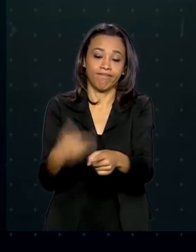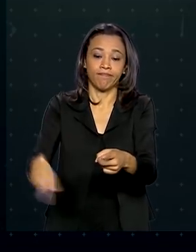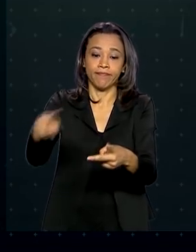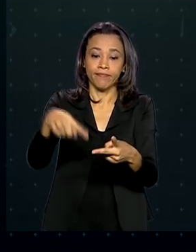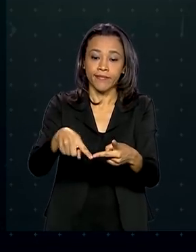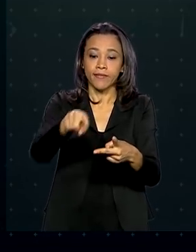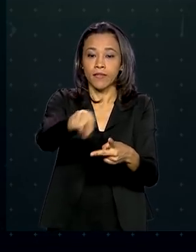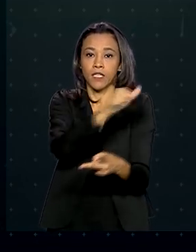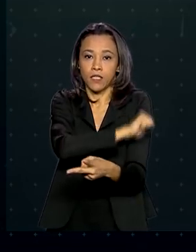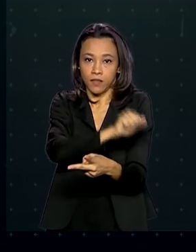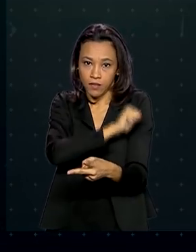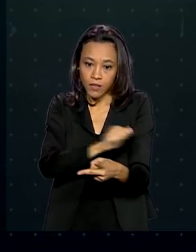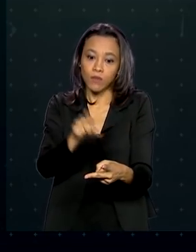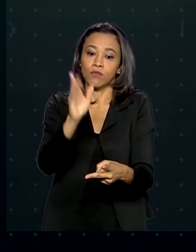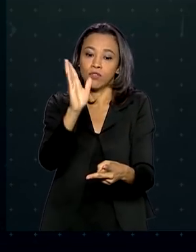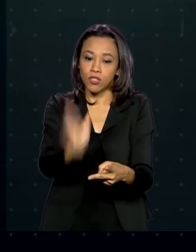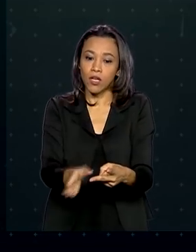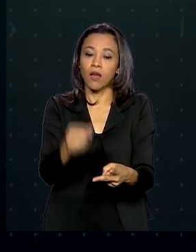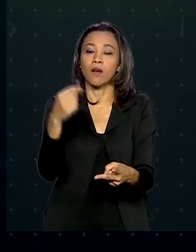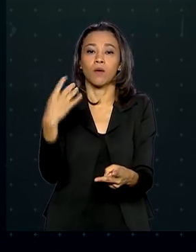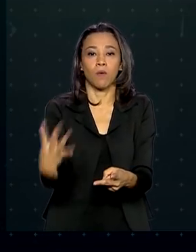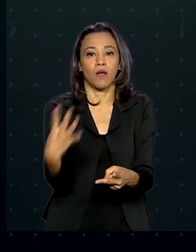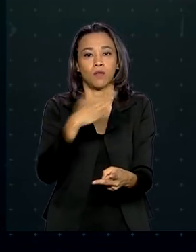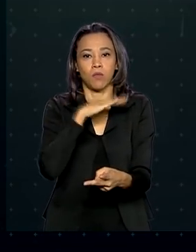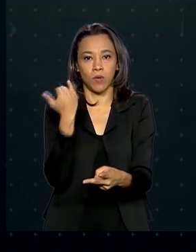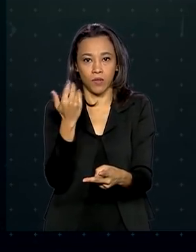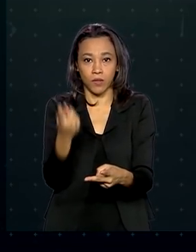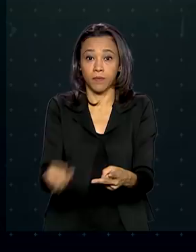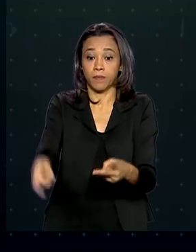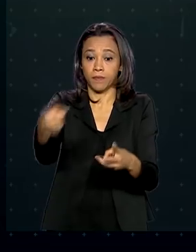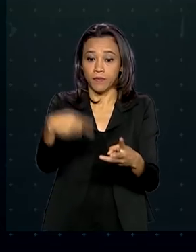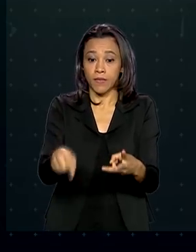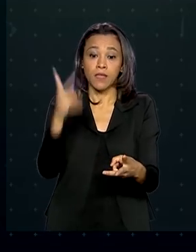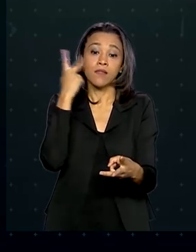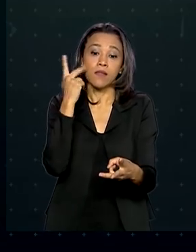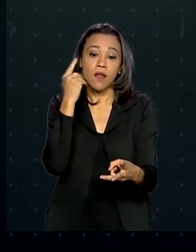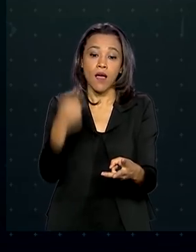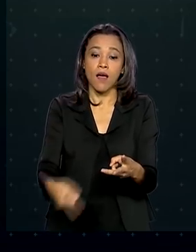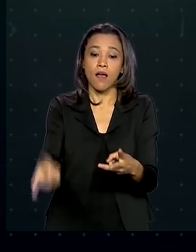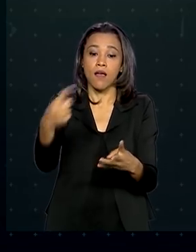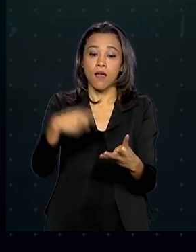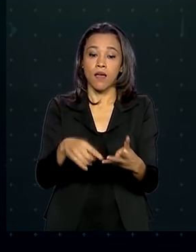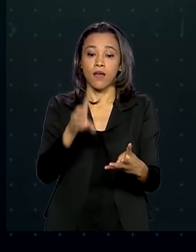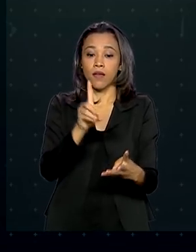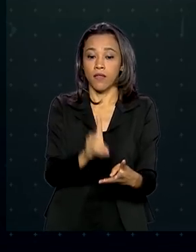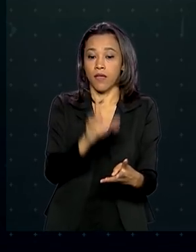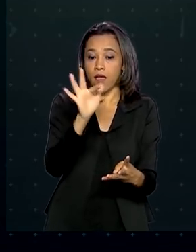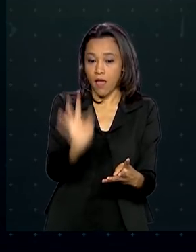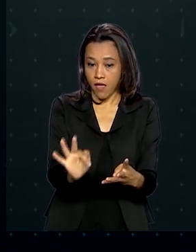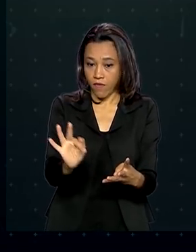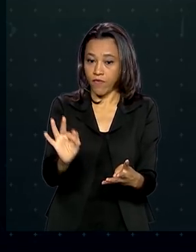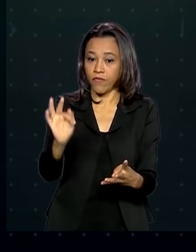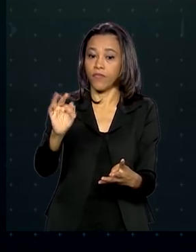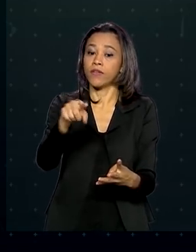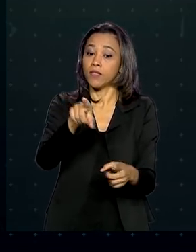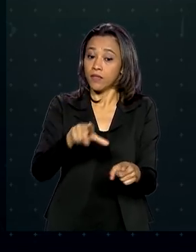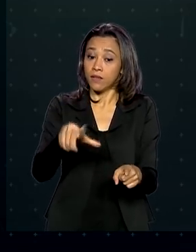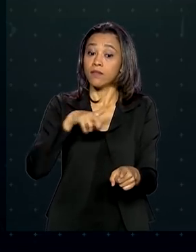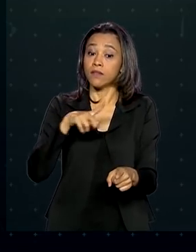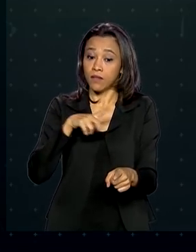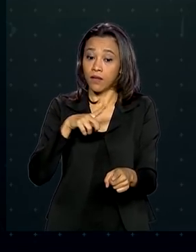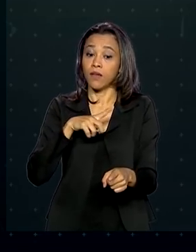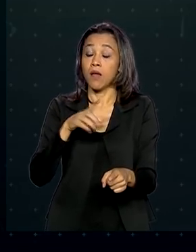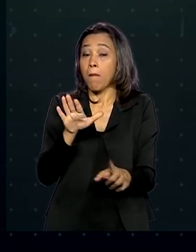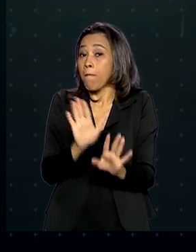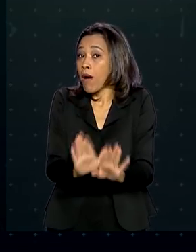seguida, Rio de Janeiro, com registro de quatro mortes. Ceará e Distrito Federal aparecem na sequência no número de casos,